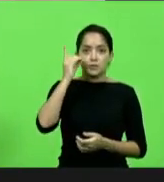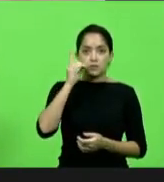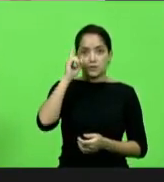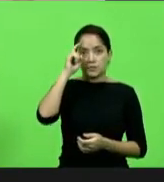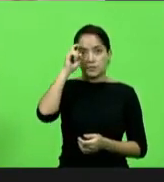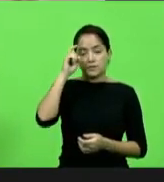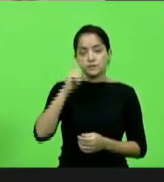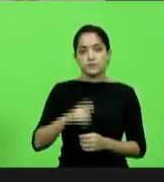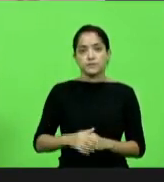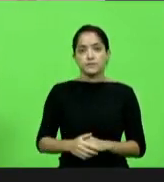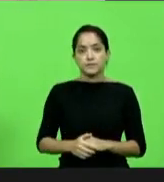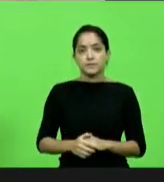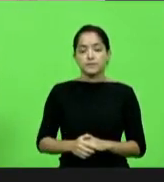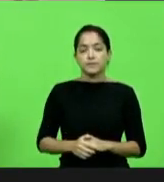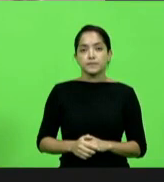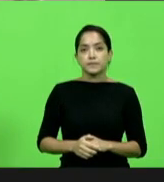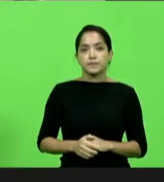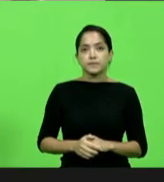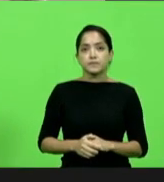de esclarecimentos,